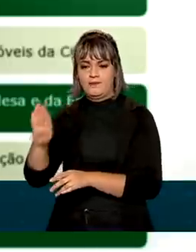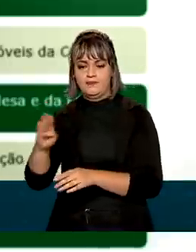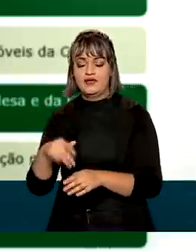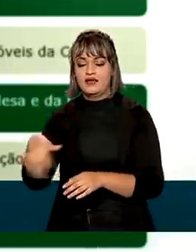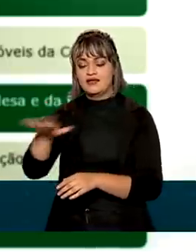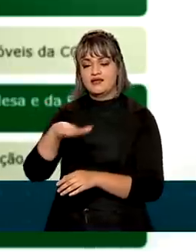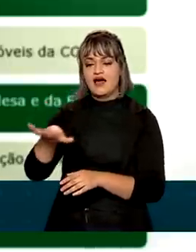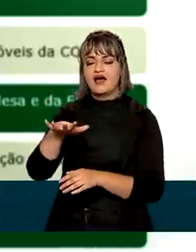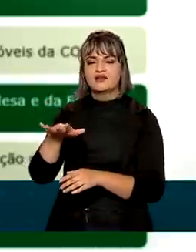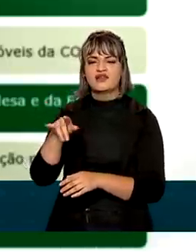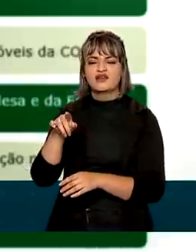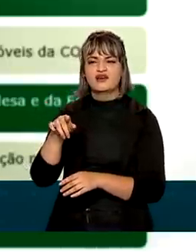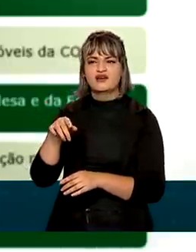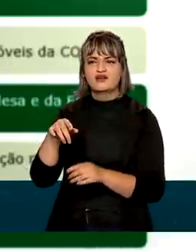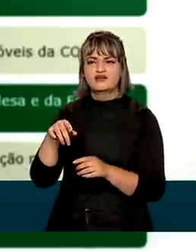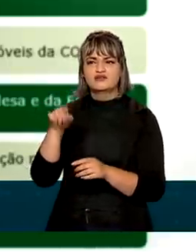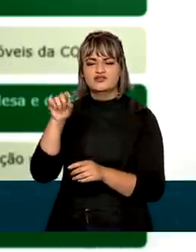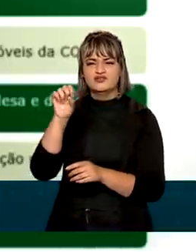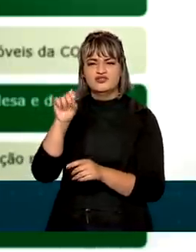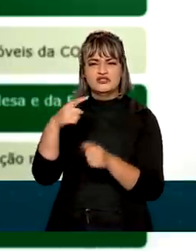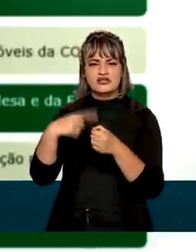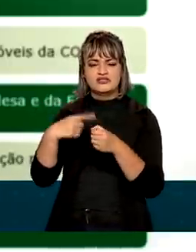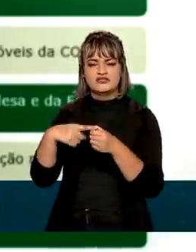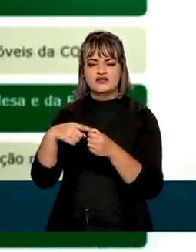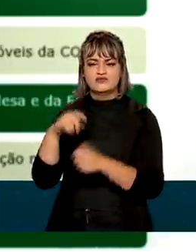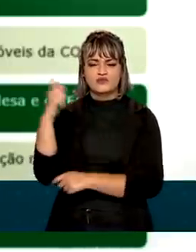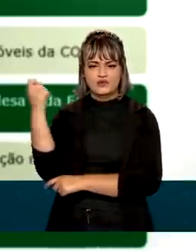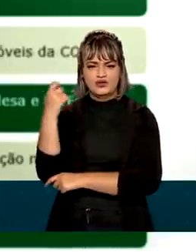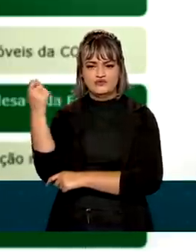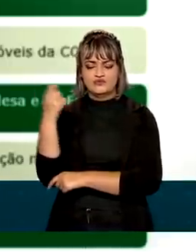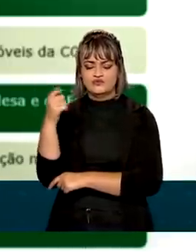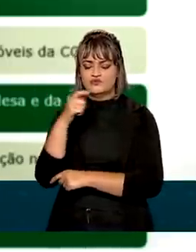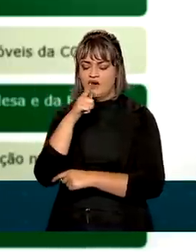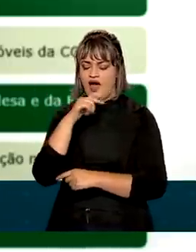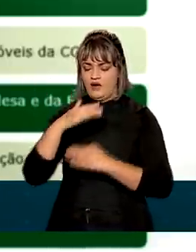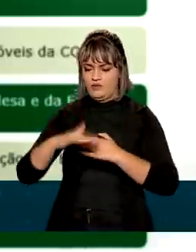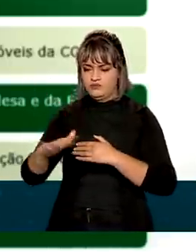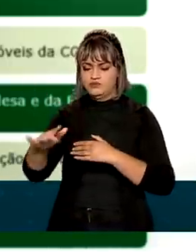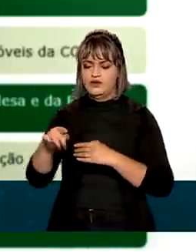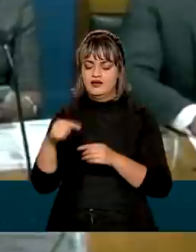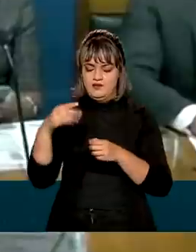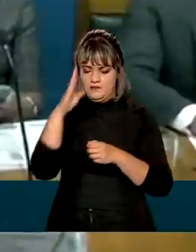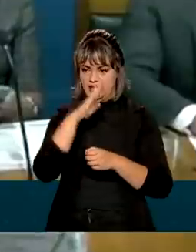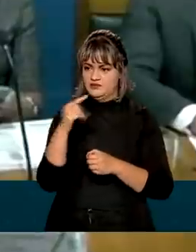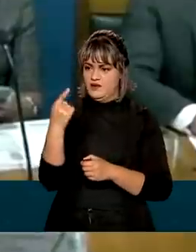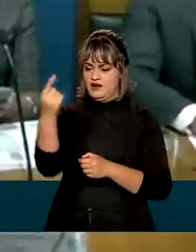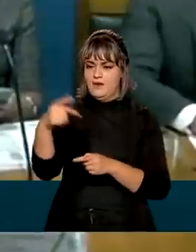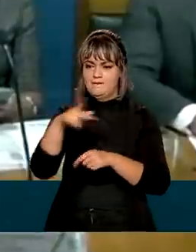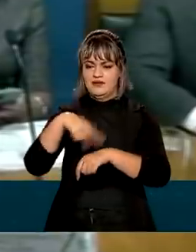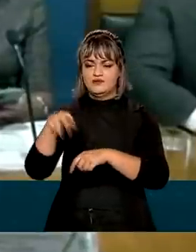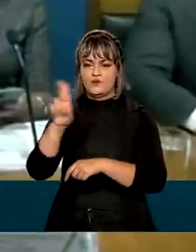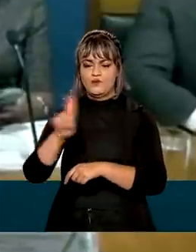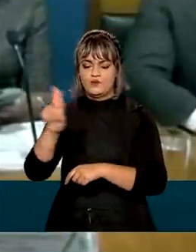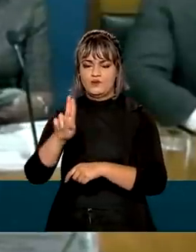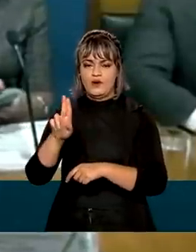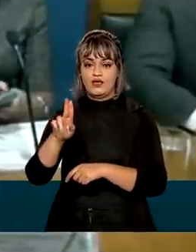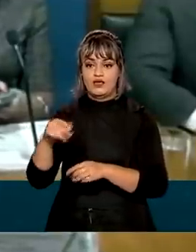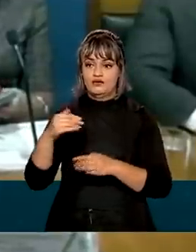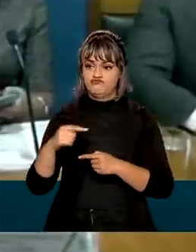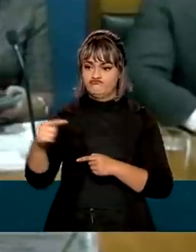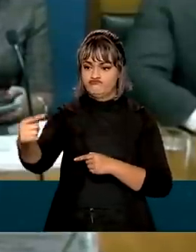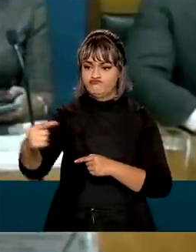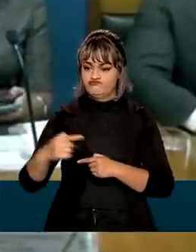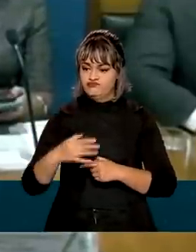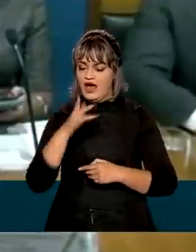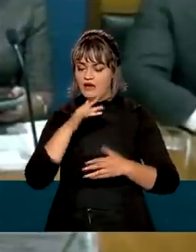hidrovia da Lagoa Mirim e Canal de São Gonçalo, no Rio Grande do Sul, que liga o Brasil ao Uruguai, primeira hidrovia a entrar no Programa